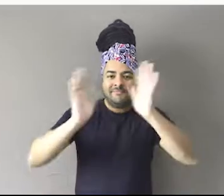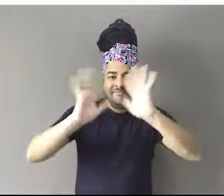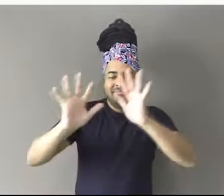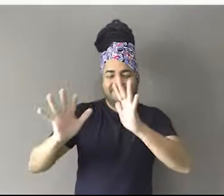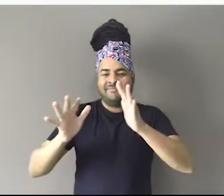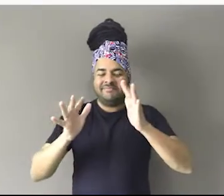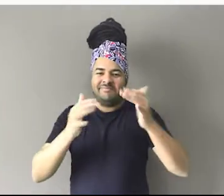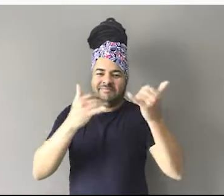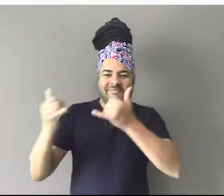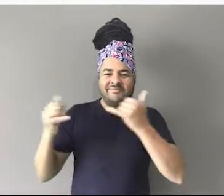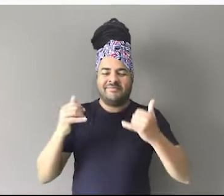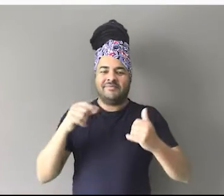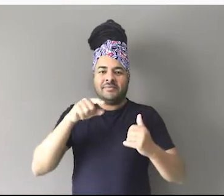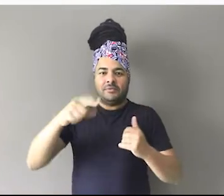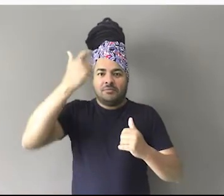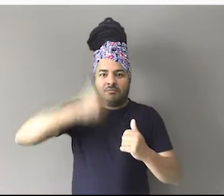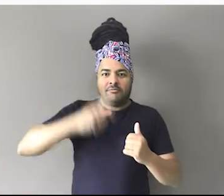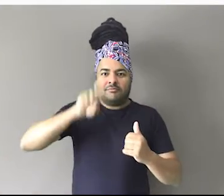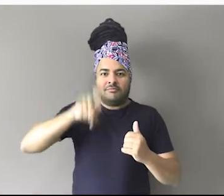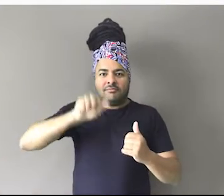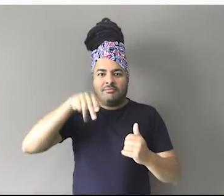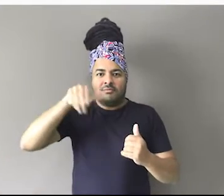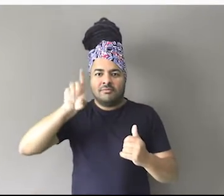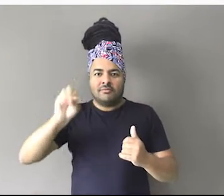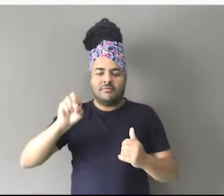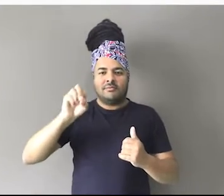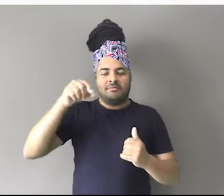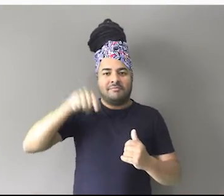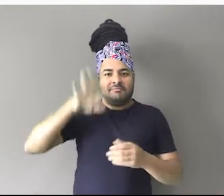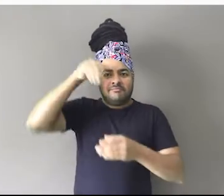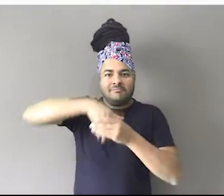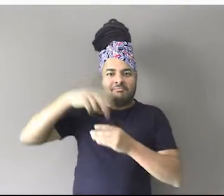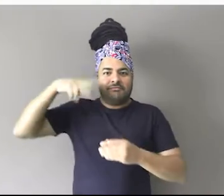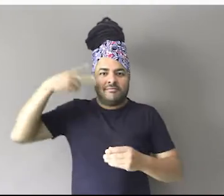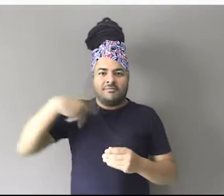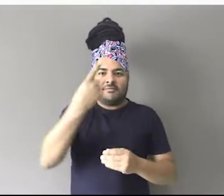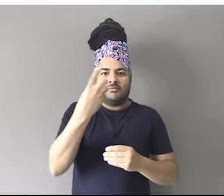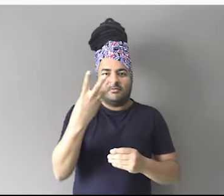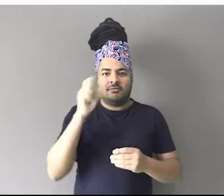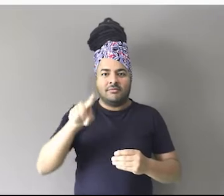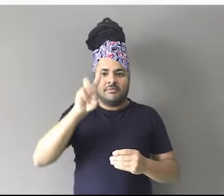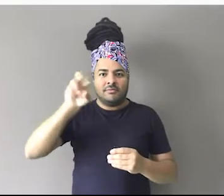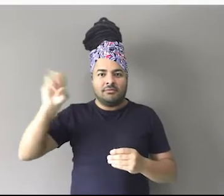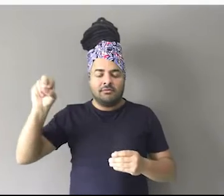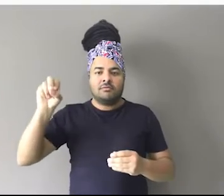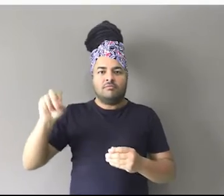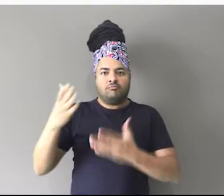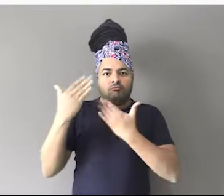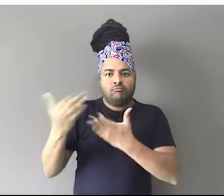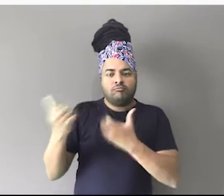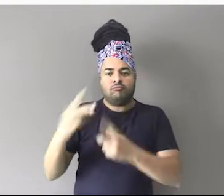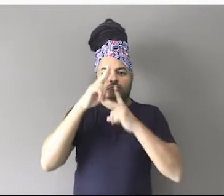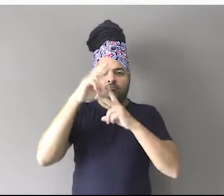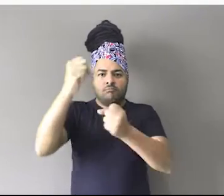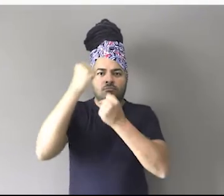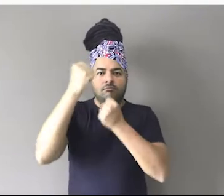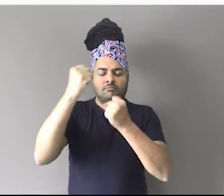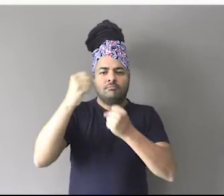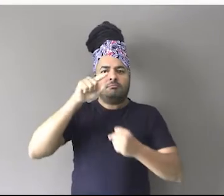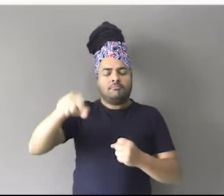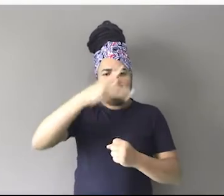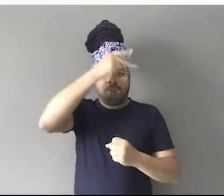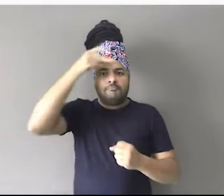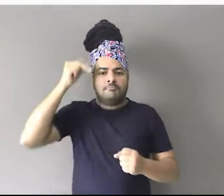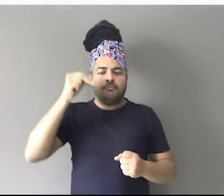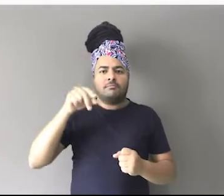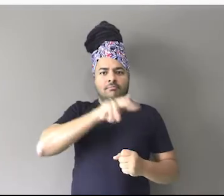Salve, salve! Sou o Alexandre Chendó, candidato a vereador número 13500, a Força da Juventude. Vou lutar para que a Prefeitura de